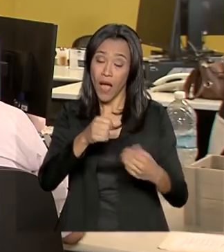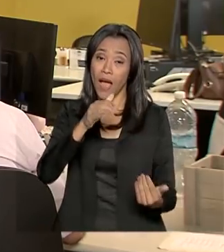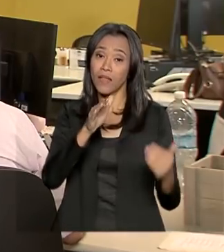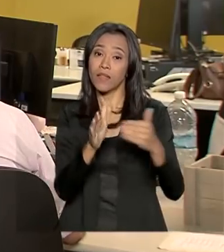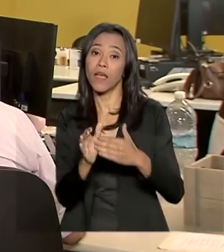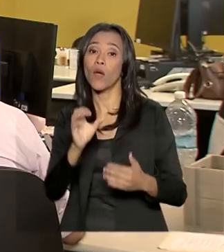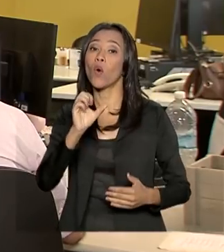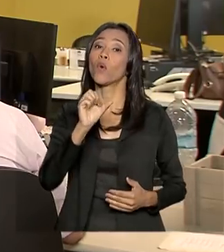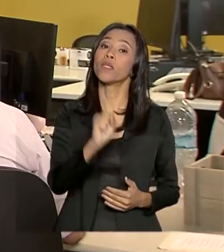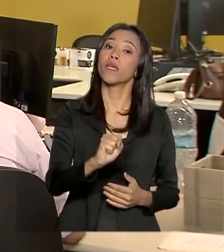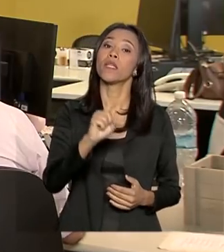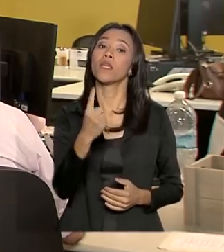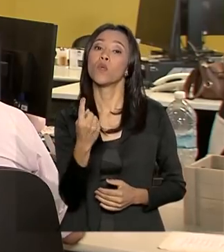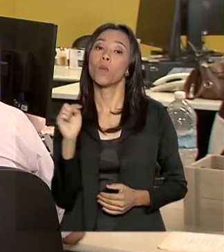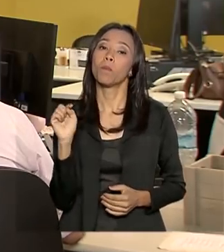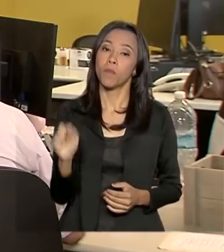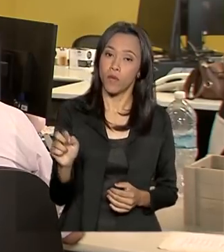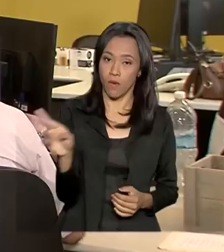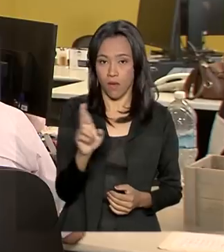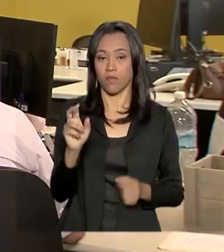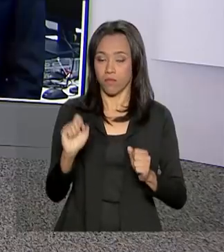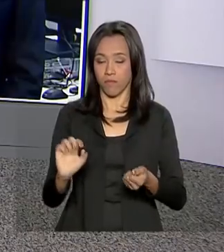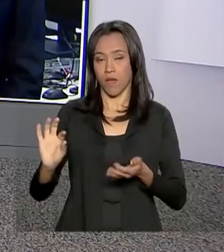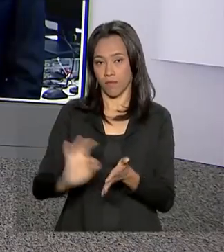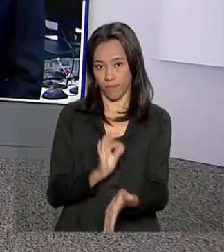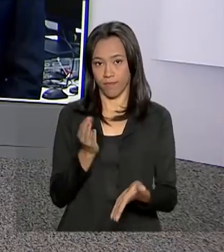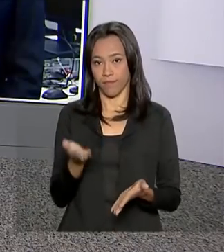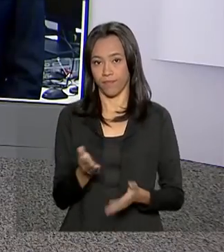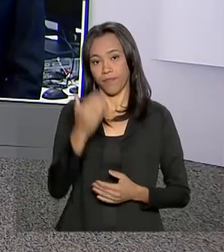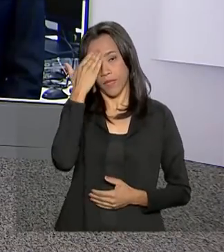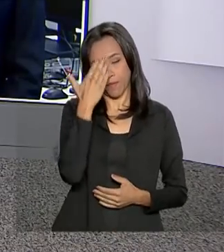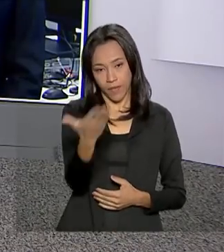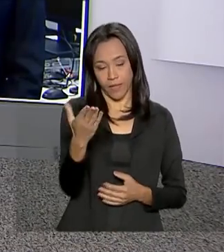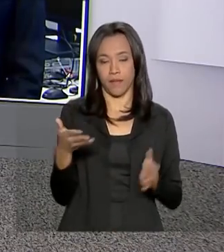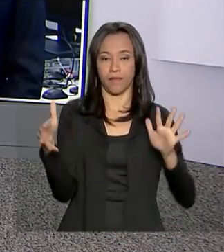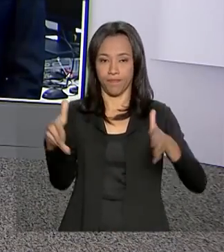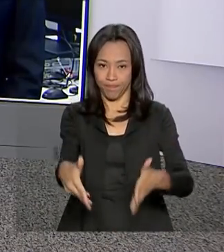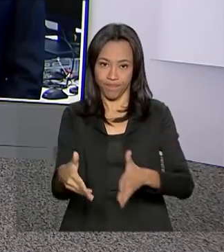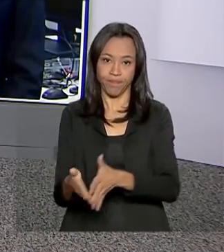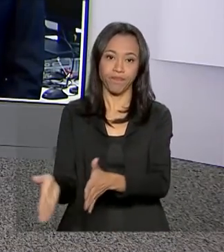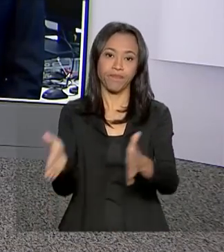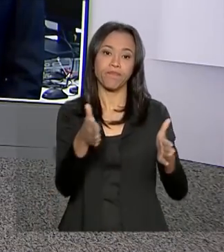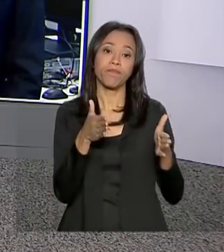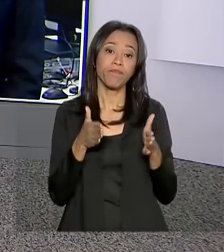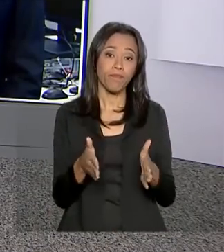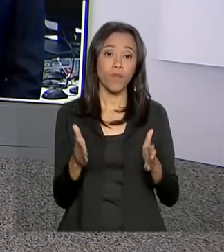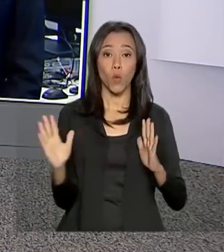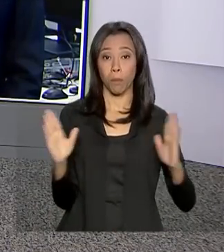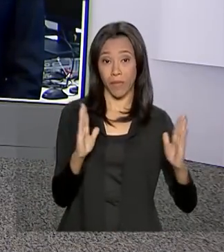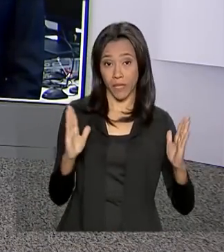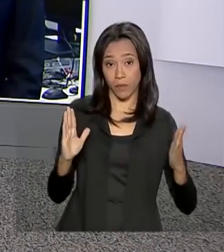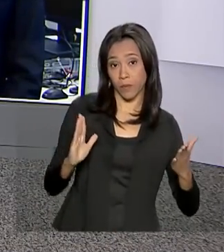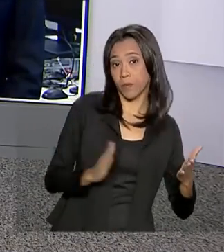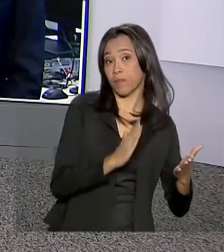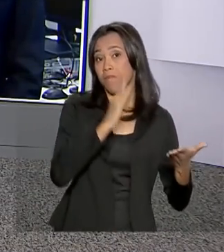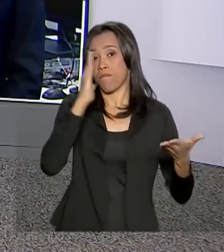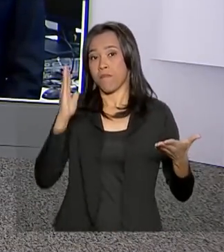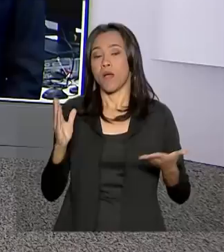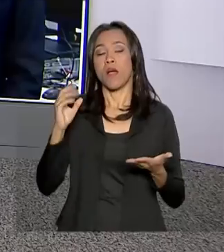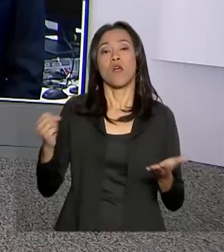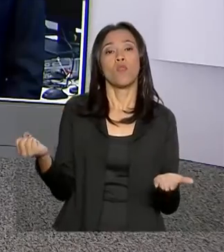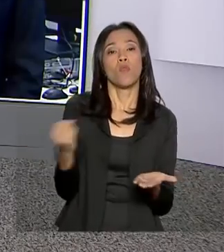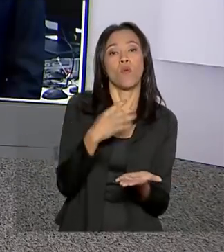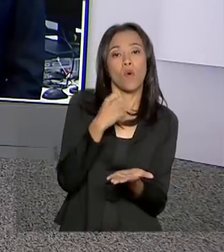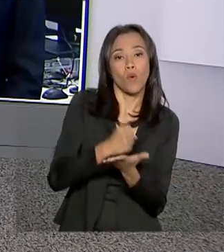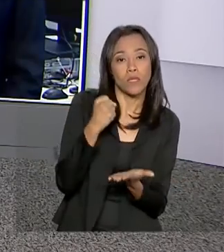81 mil. Voltamos com você, Carla. Obrigada, Tiago, pela sua participação. O prazo estendido para renovar os contratos